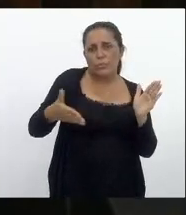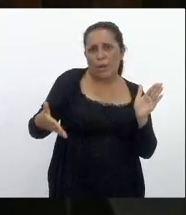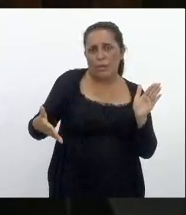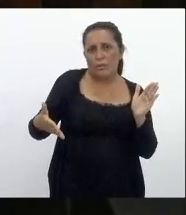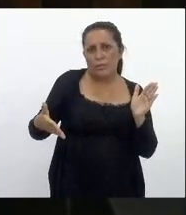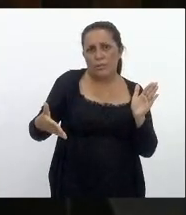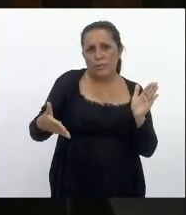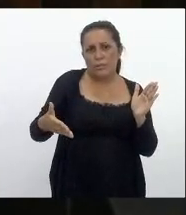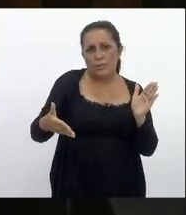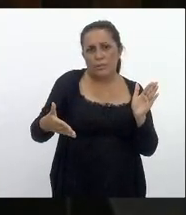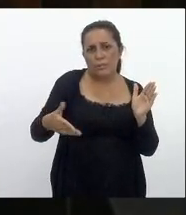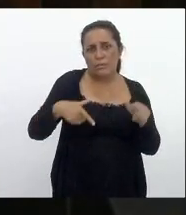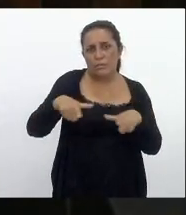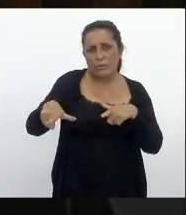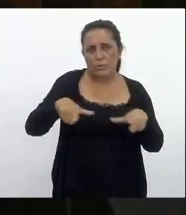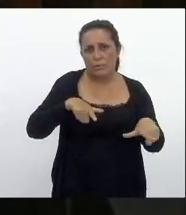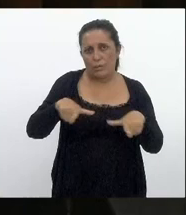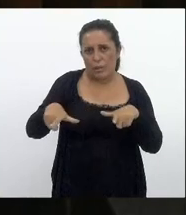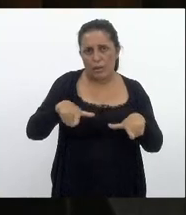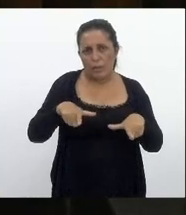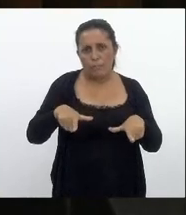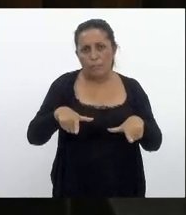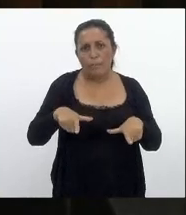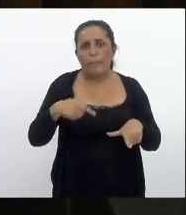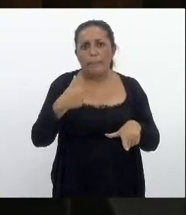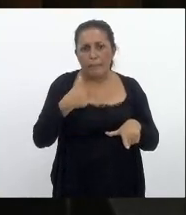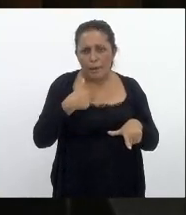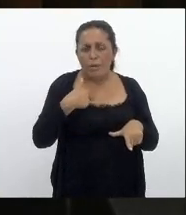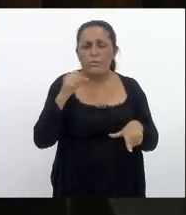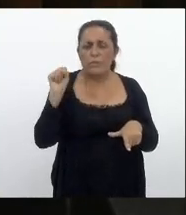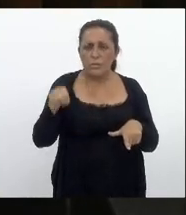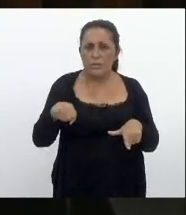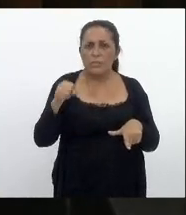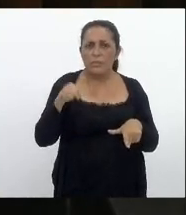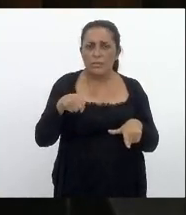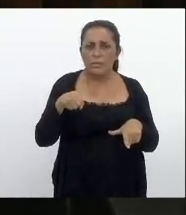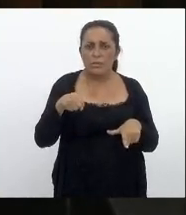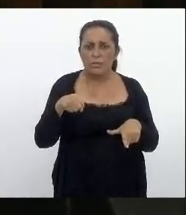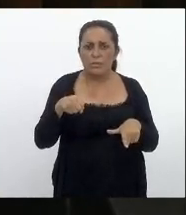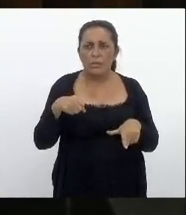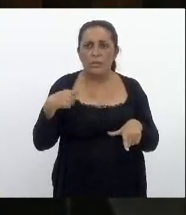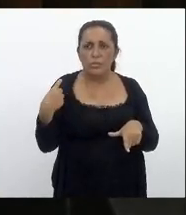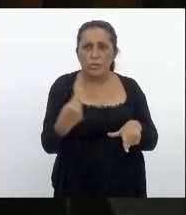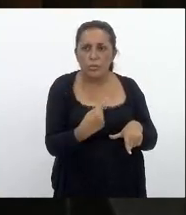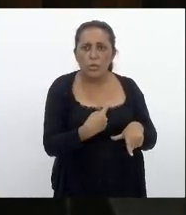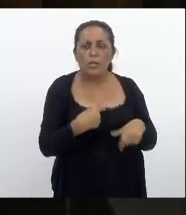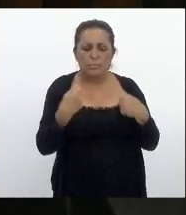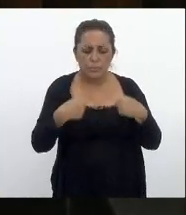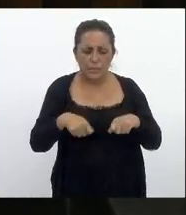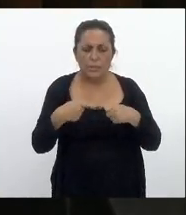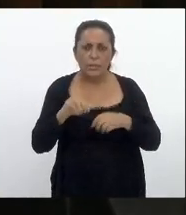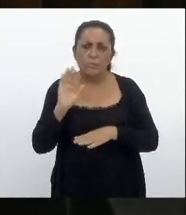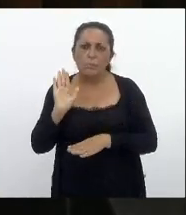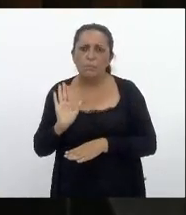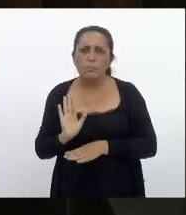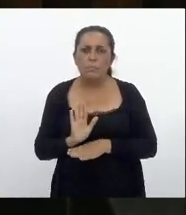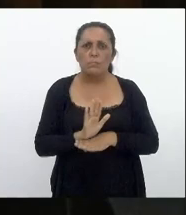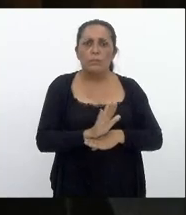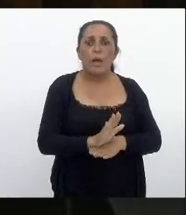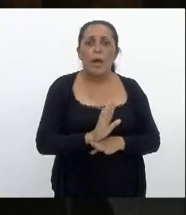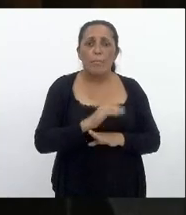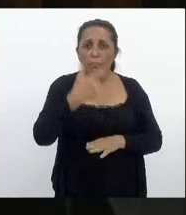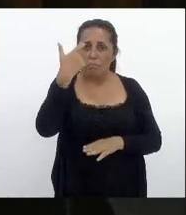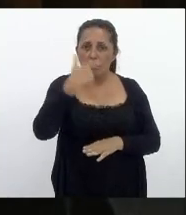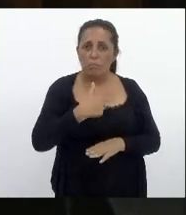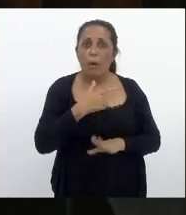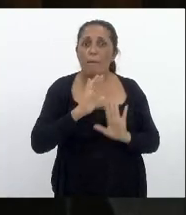a sua carreira eu sou a favor de nós bancarmos isso para ele sim claro que sou mas eu acho que